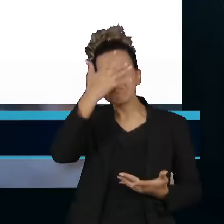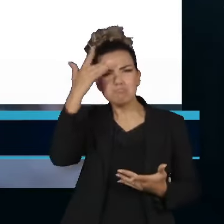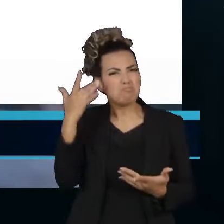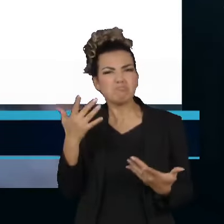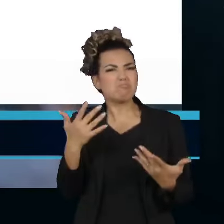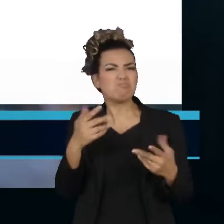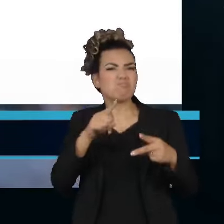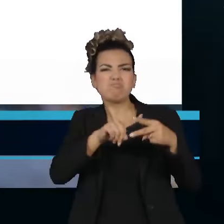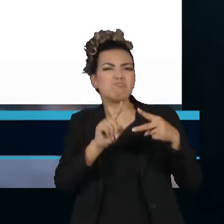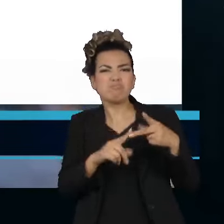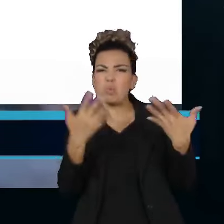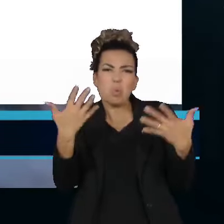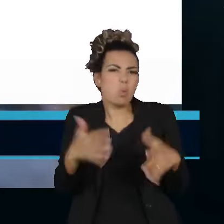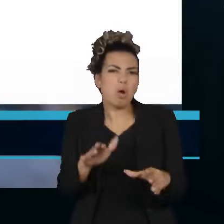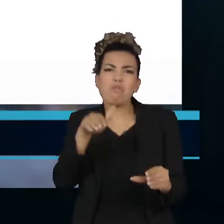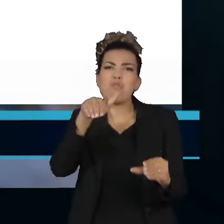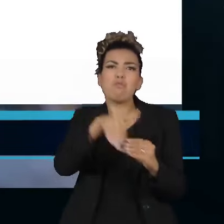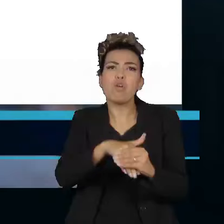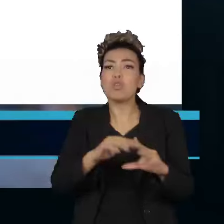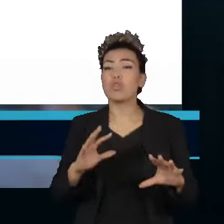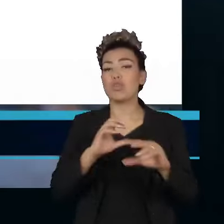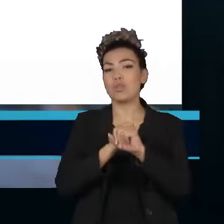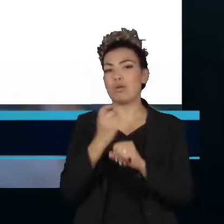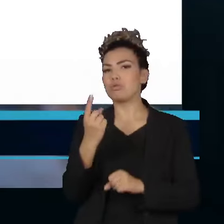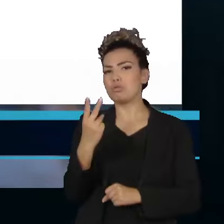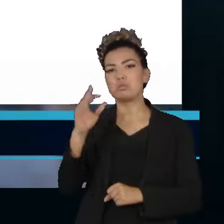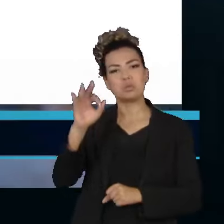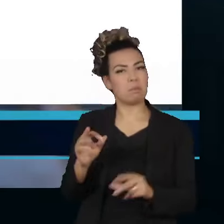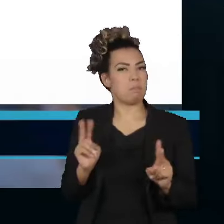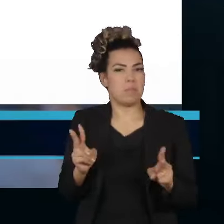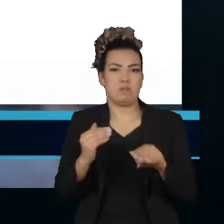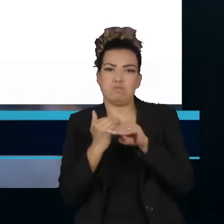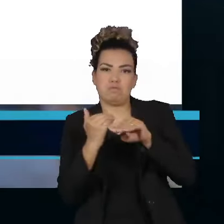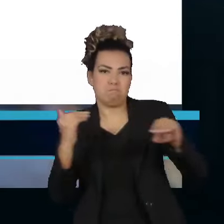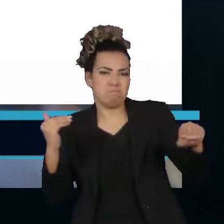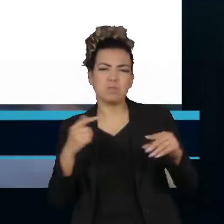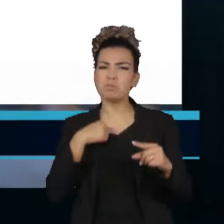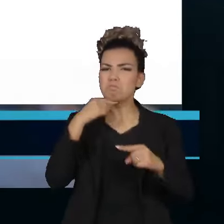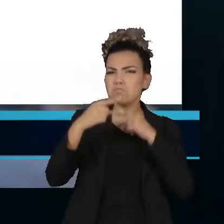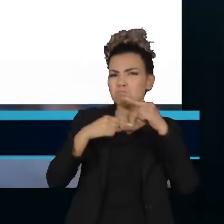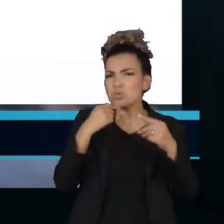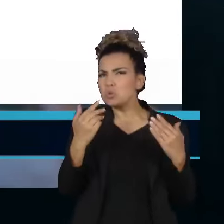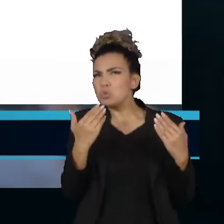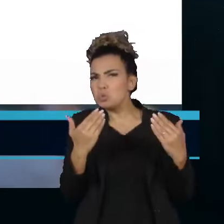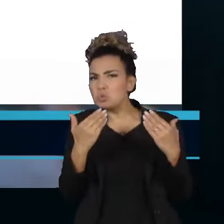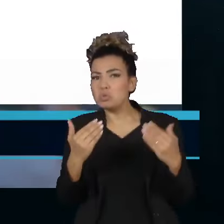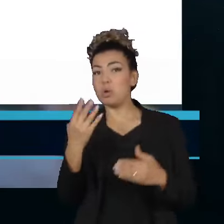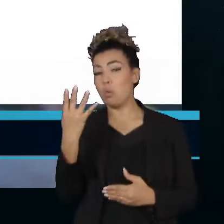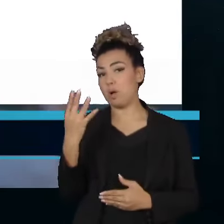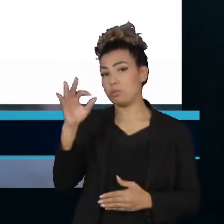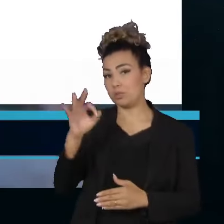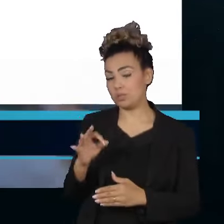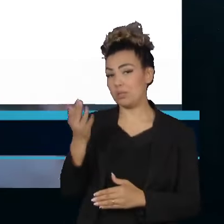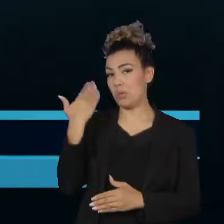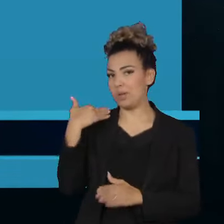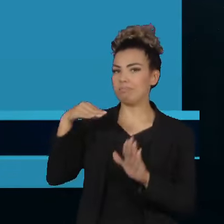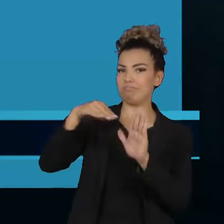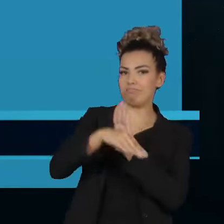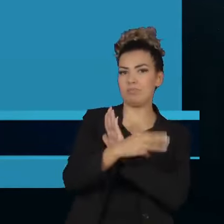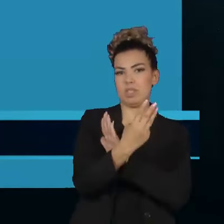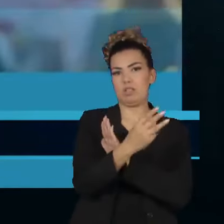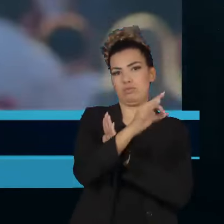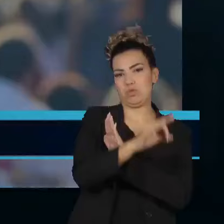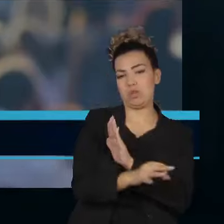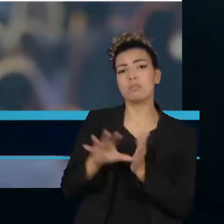pretendem votar em nenhum dos dois se manteve em 12%. E o de indecisos foi de 4% para 3%. A